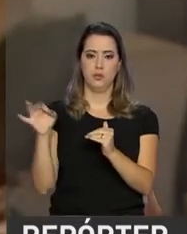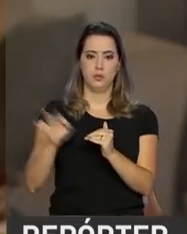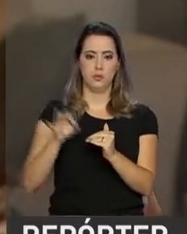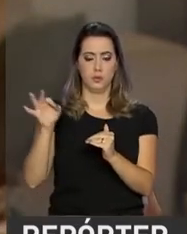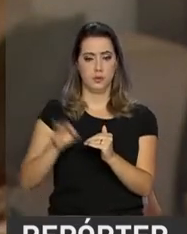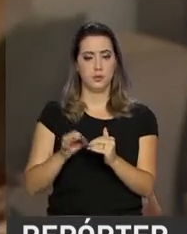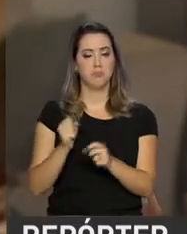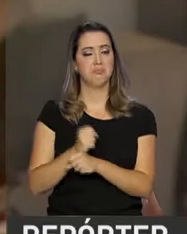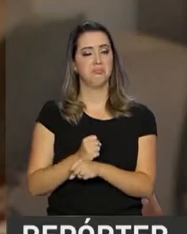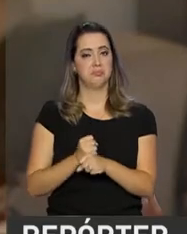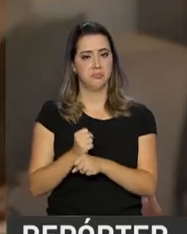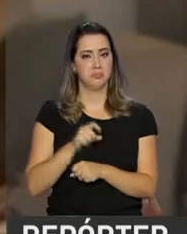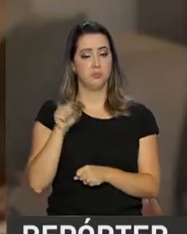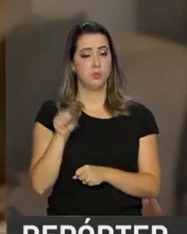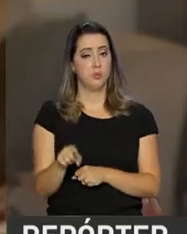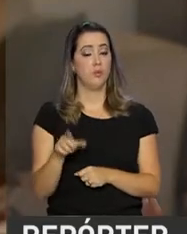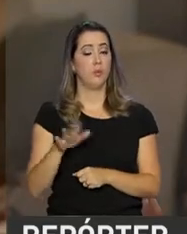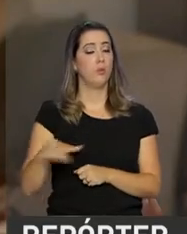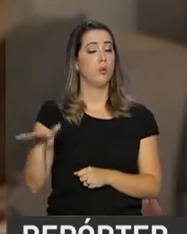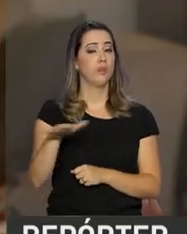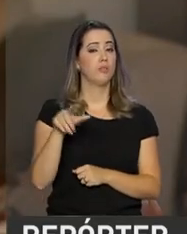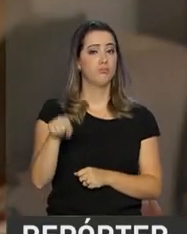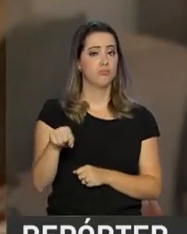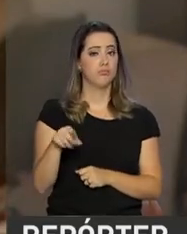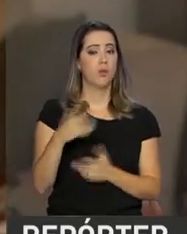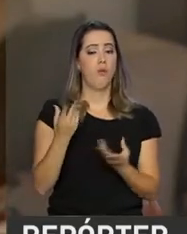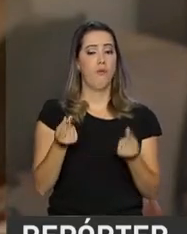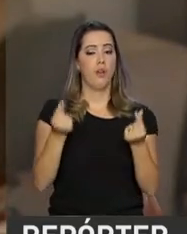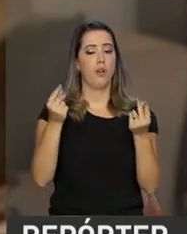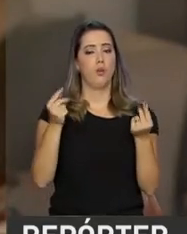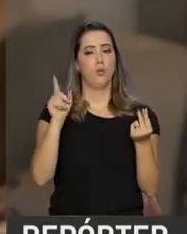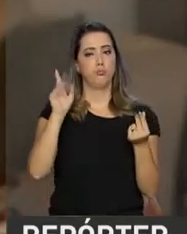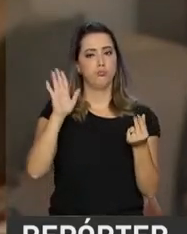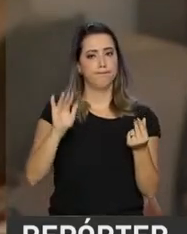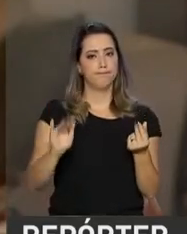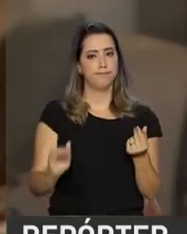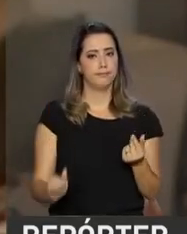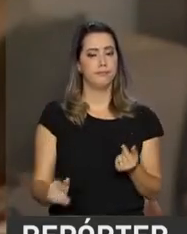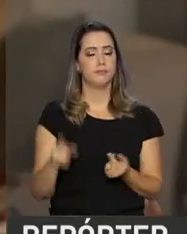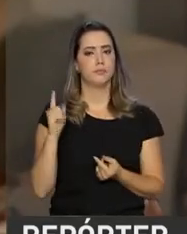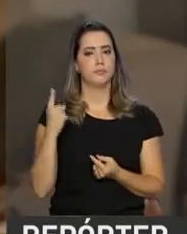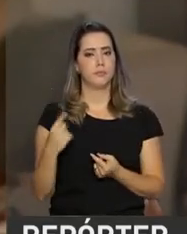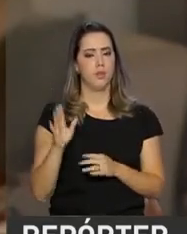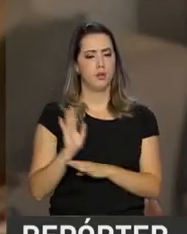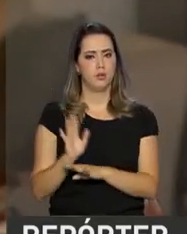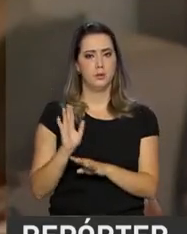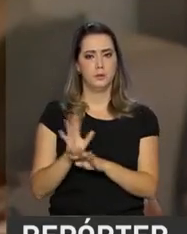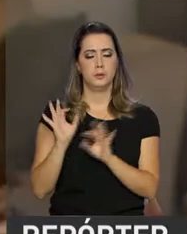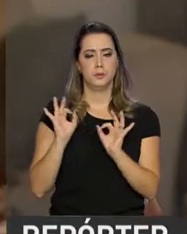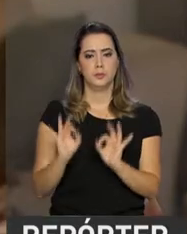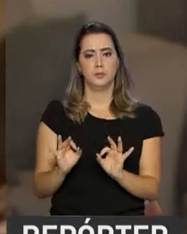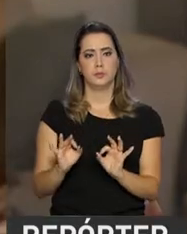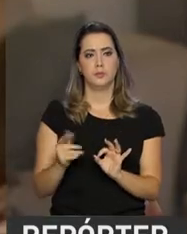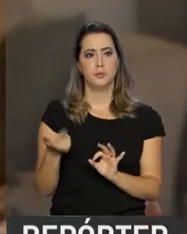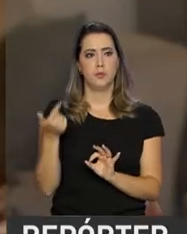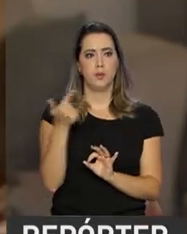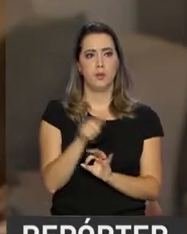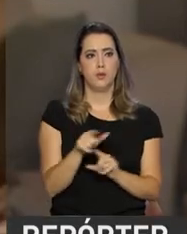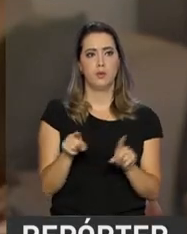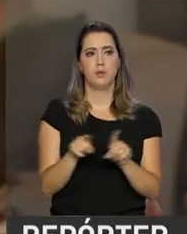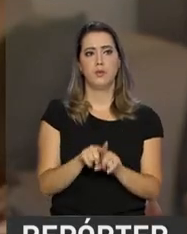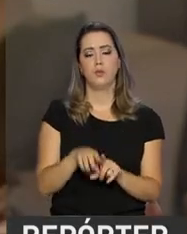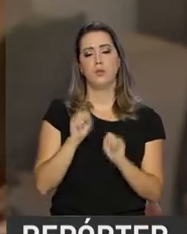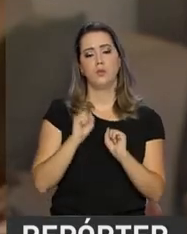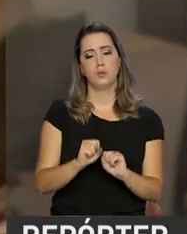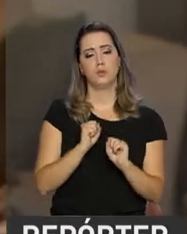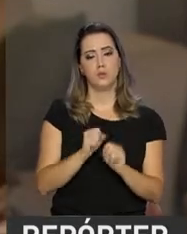no ano. E isso fez com que o índice de preço, isso foi um dos fatores que contribuiu decisivamente. O outro foi